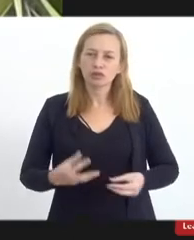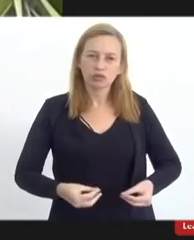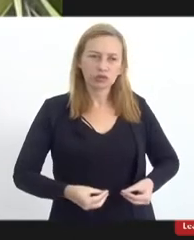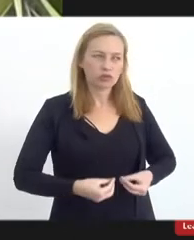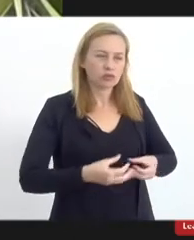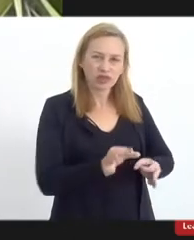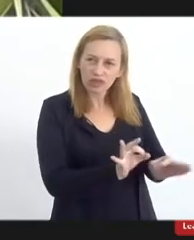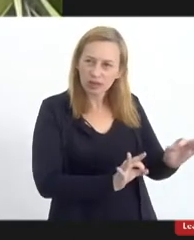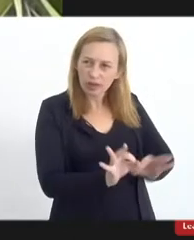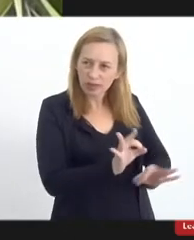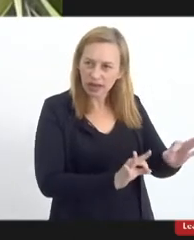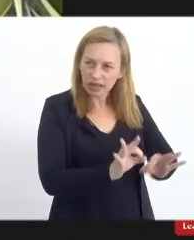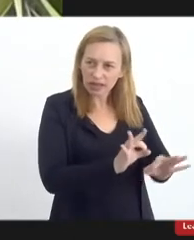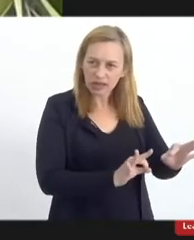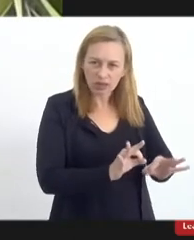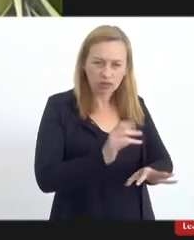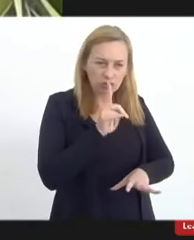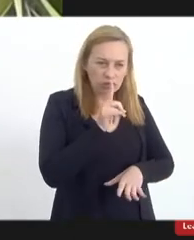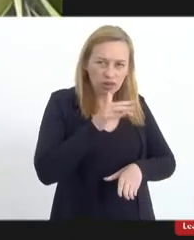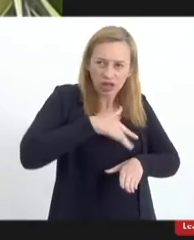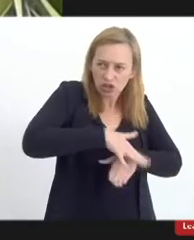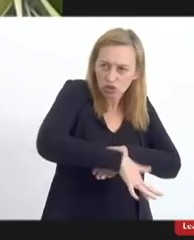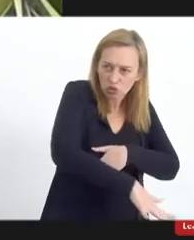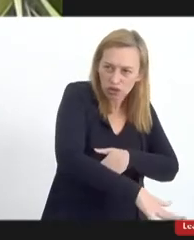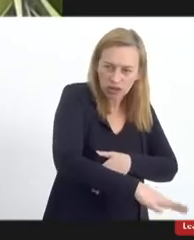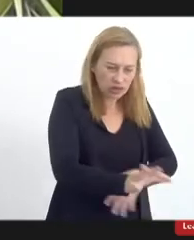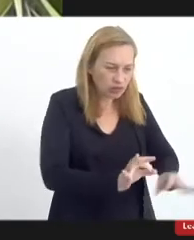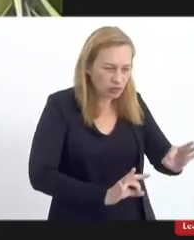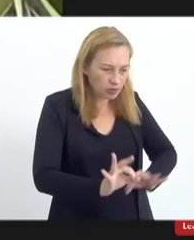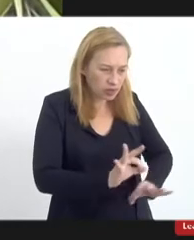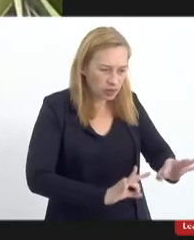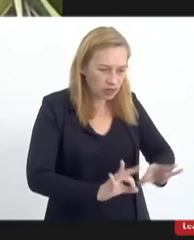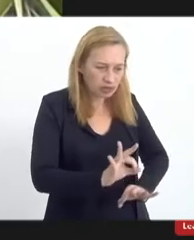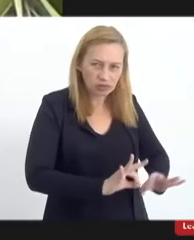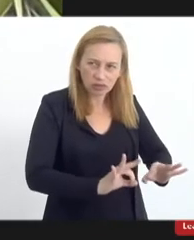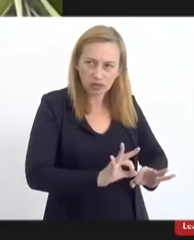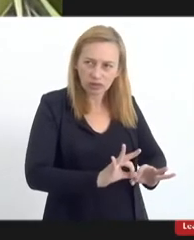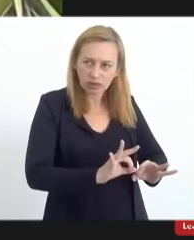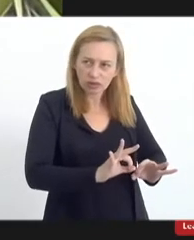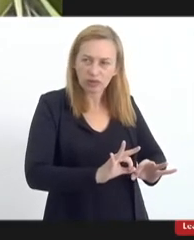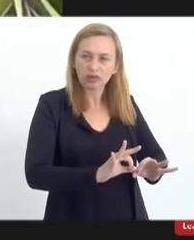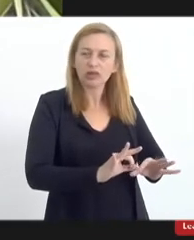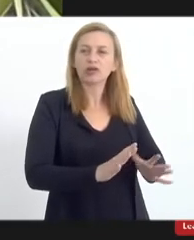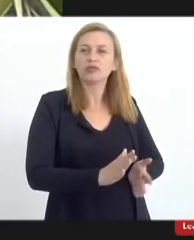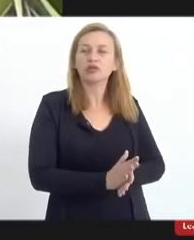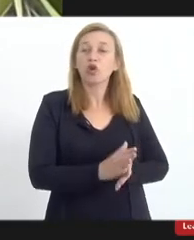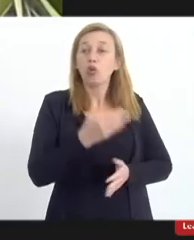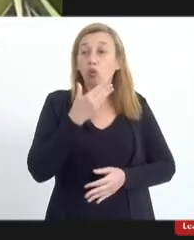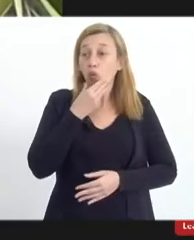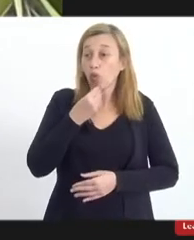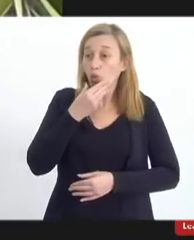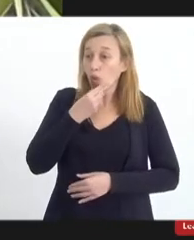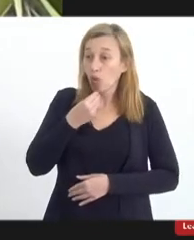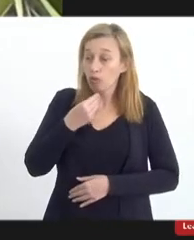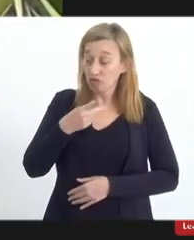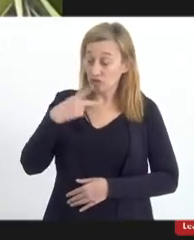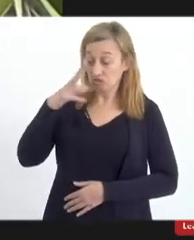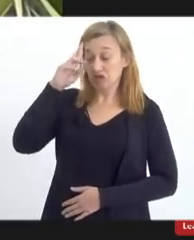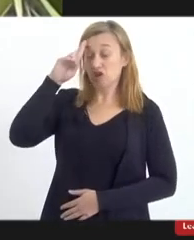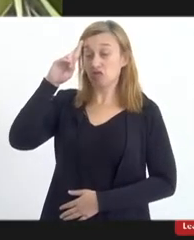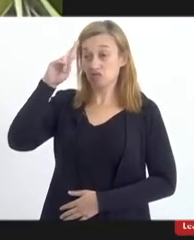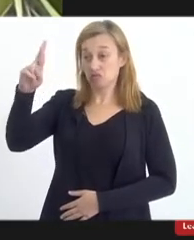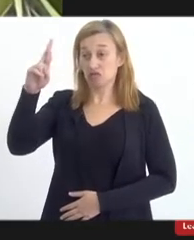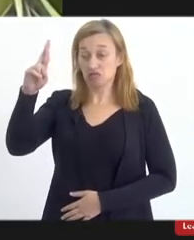aos pés da caixoeira, fui abordada por um senhor se denominando dono da caixoeira.